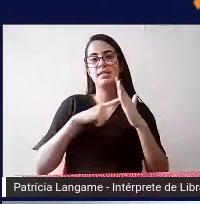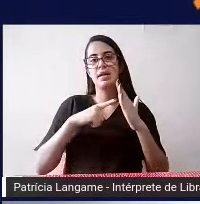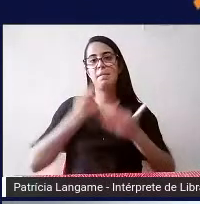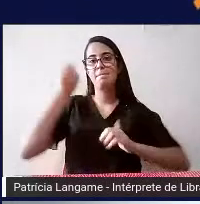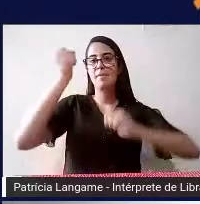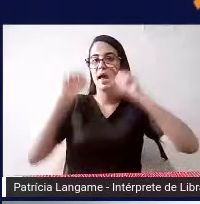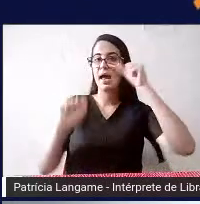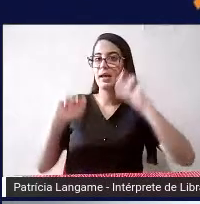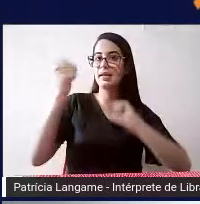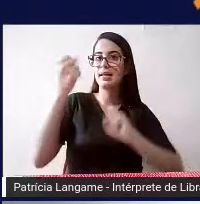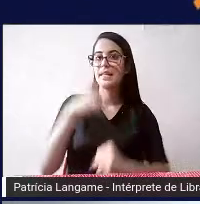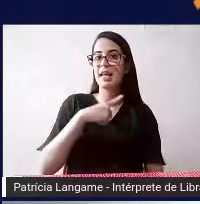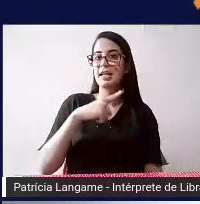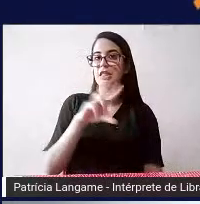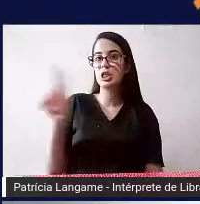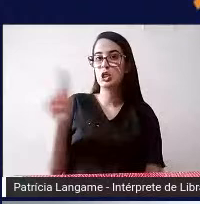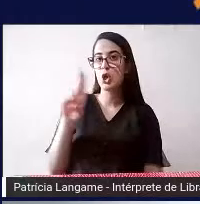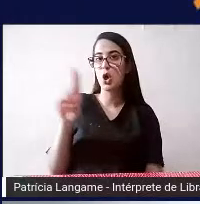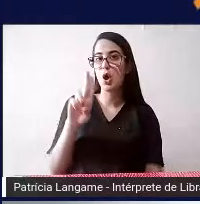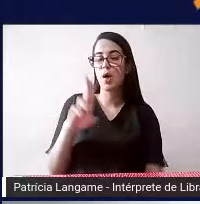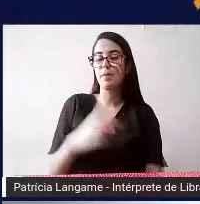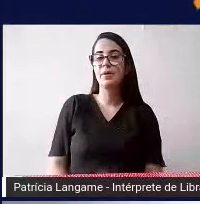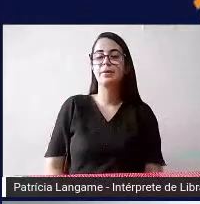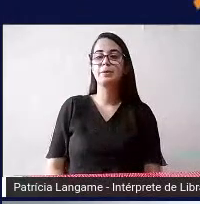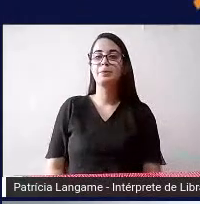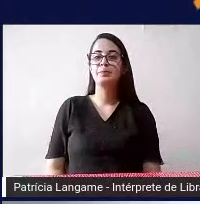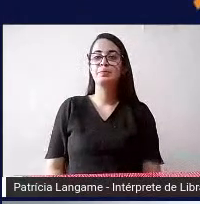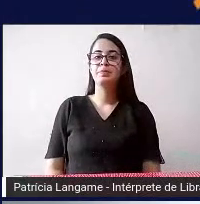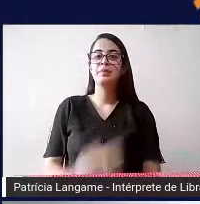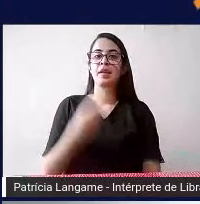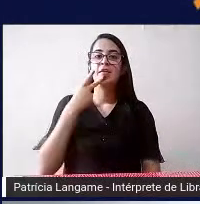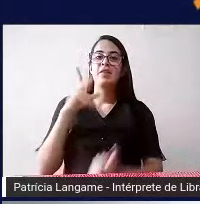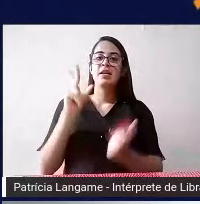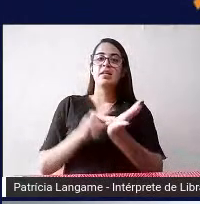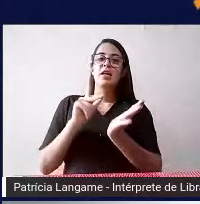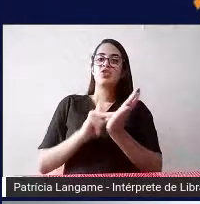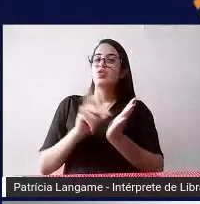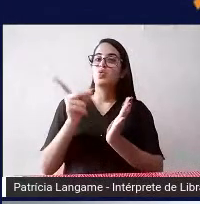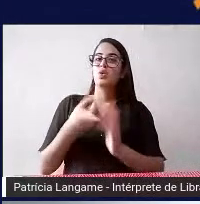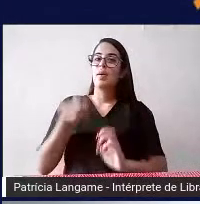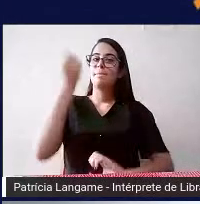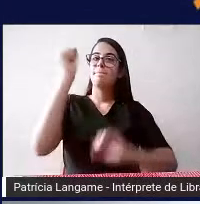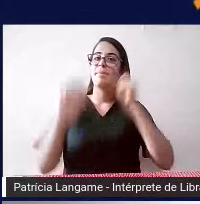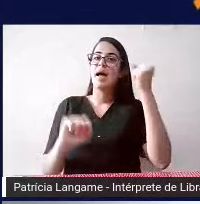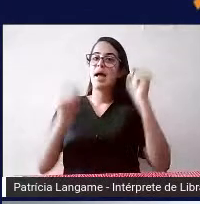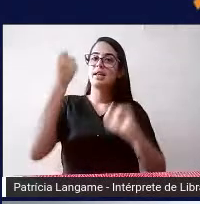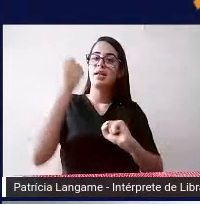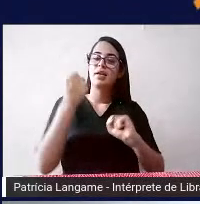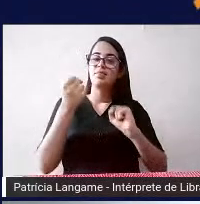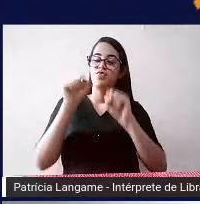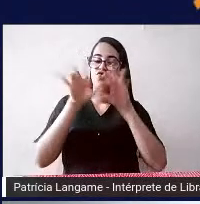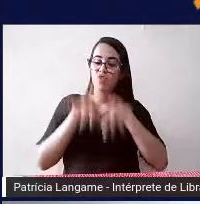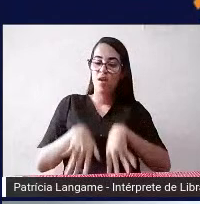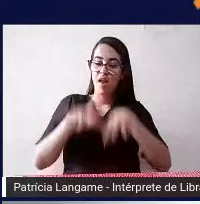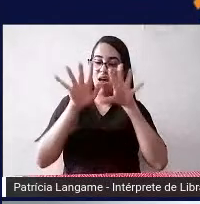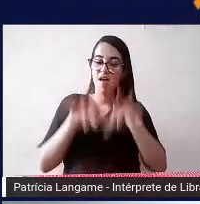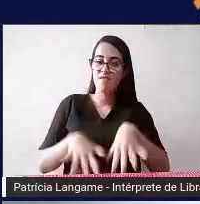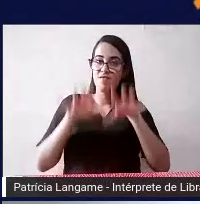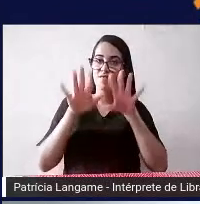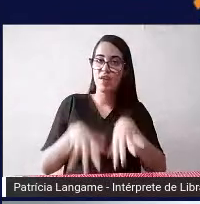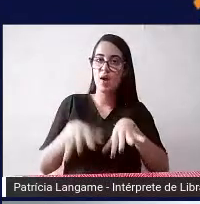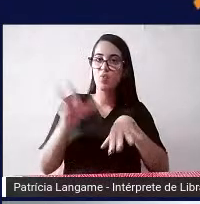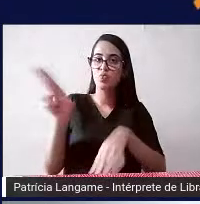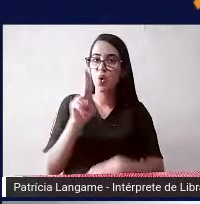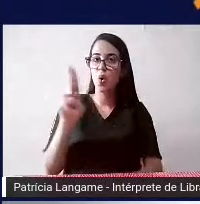esse nome que na verdade nem toda máquina que escreve em Braille chama-se Perkins essa é